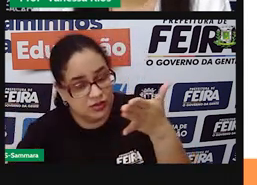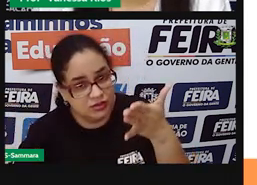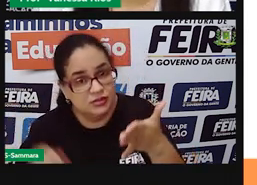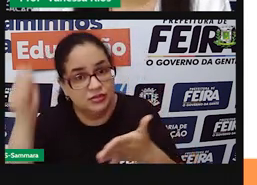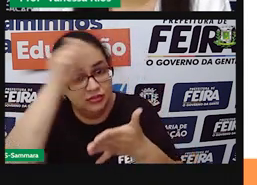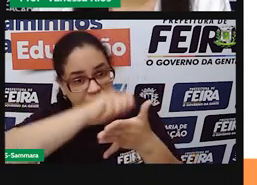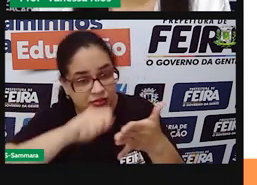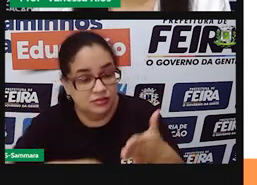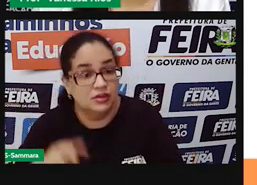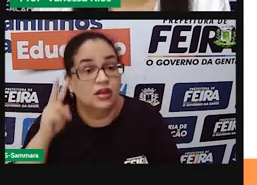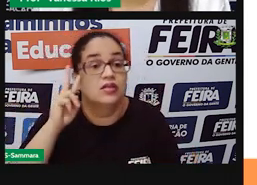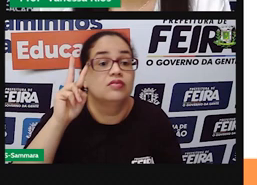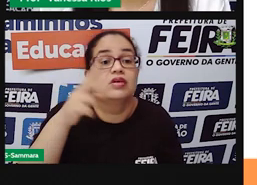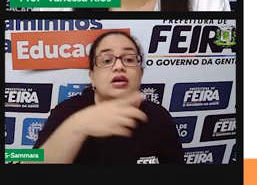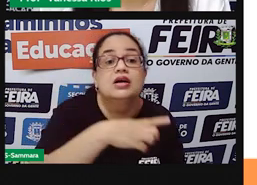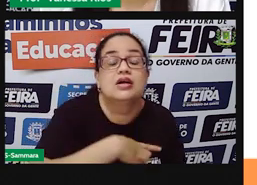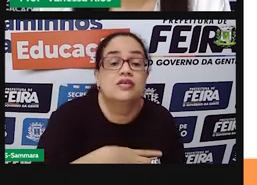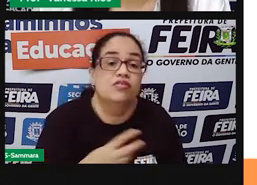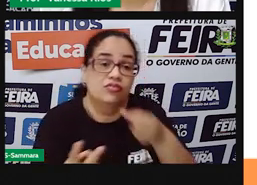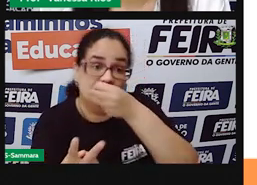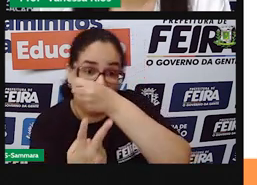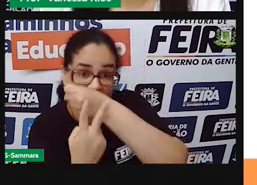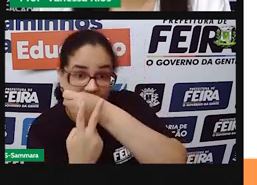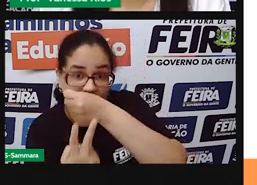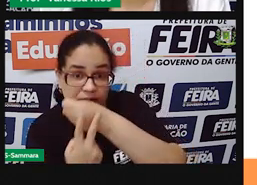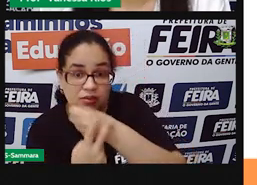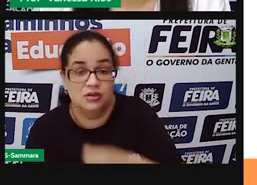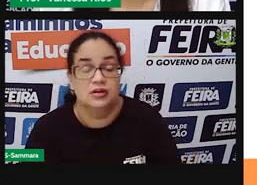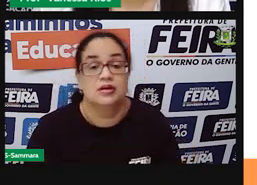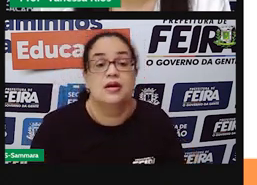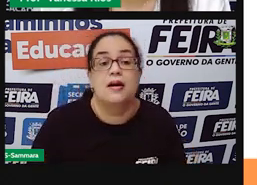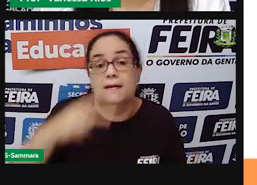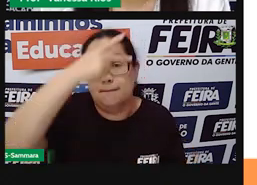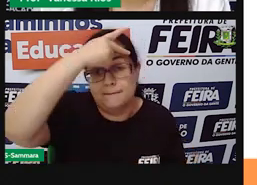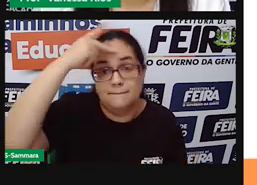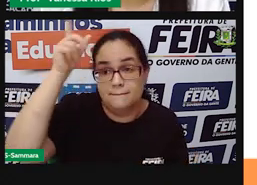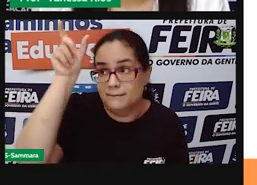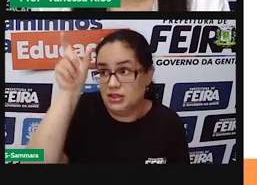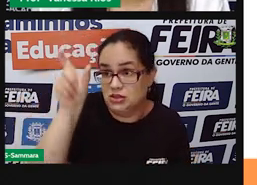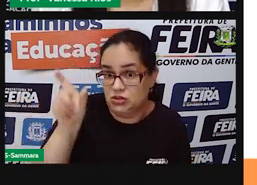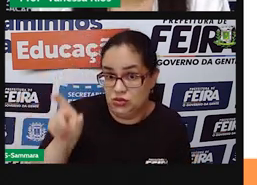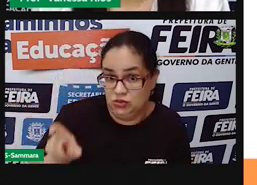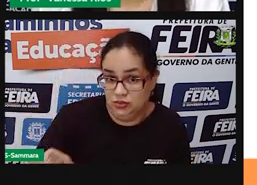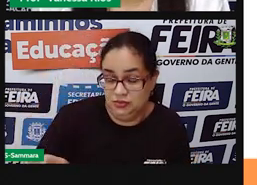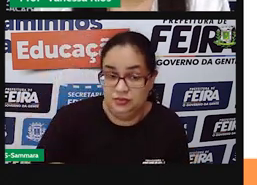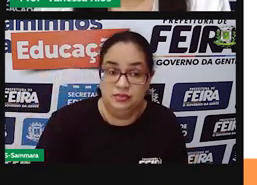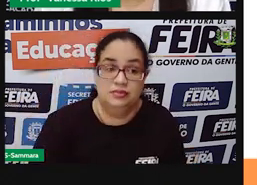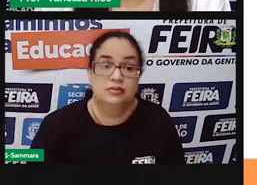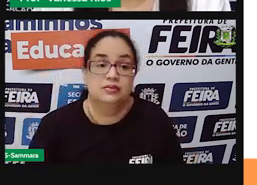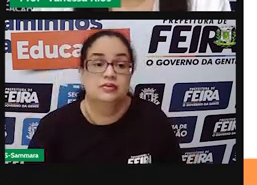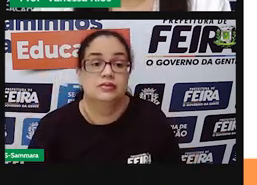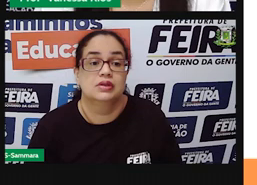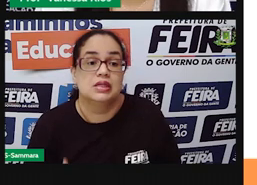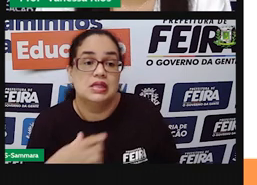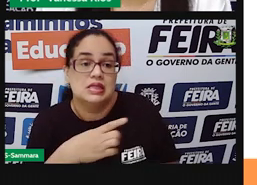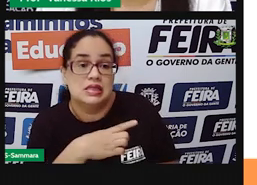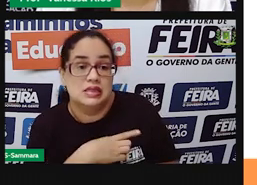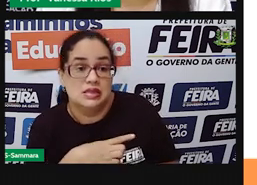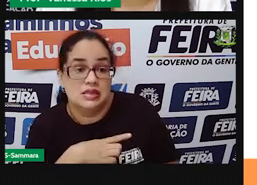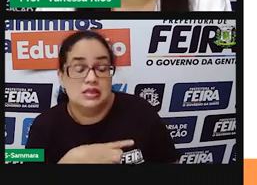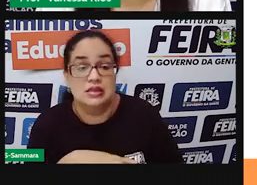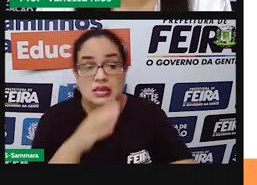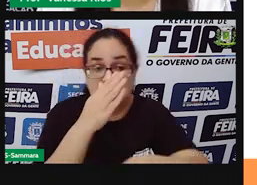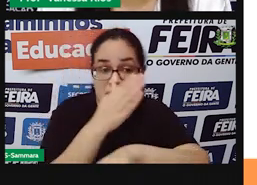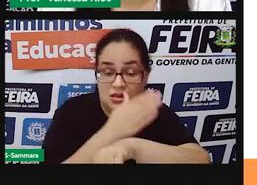A gente viu também que os verbos, eles apresentam pessoas, não é? Ou seja, aqueles que estão aí